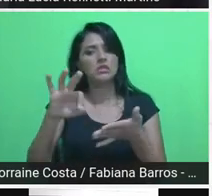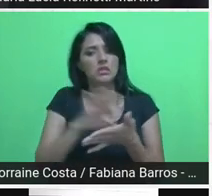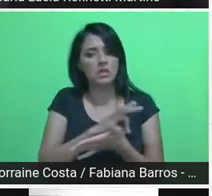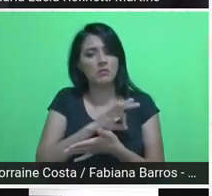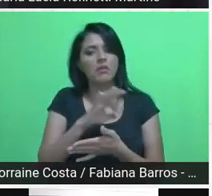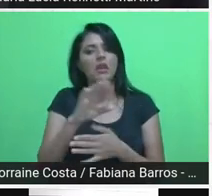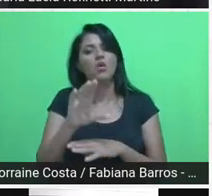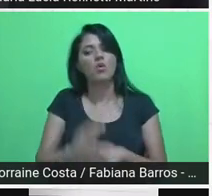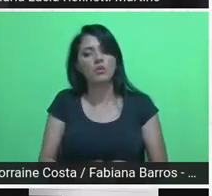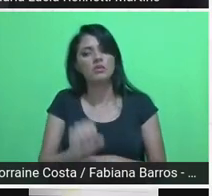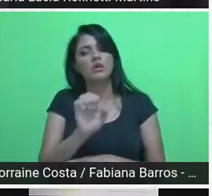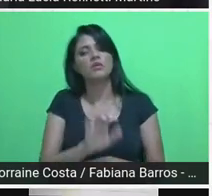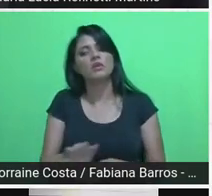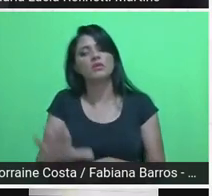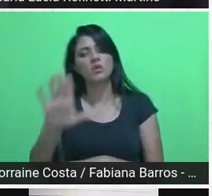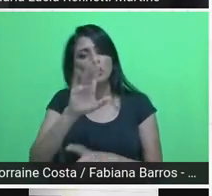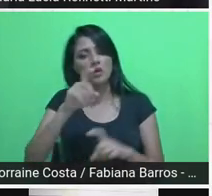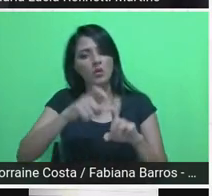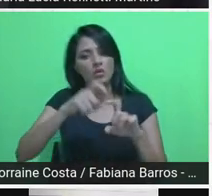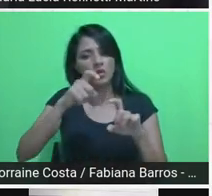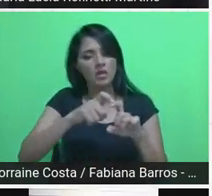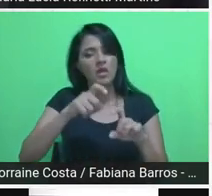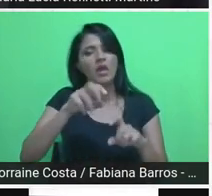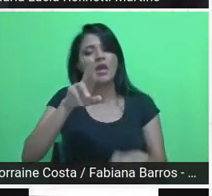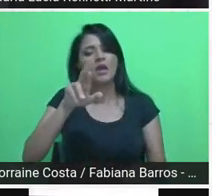ou seja, assim como existe